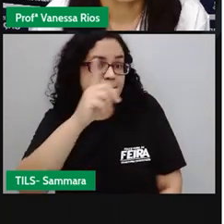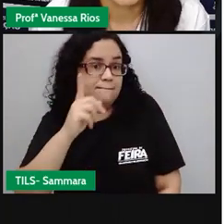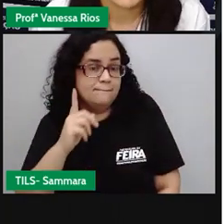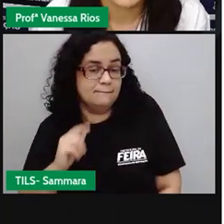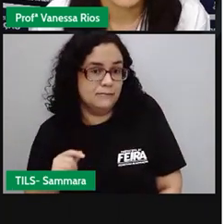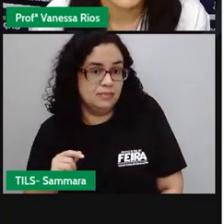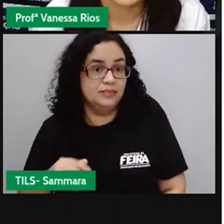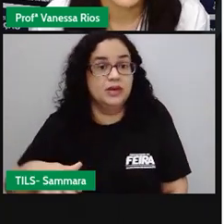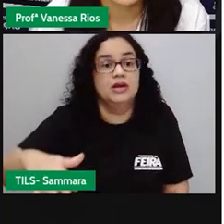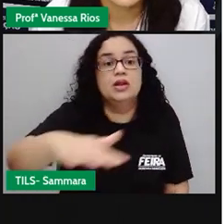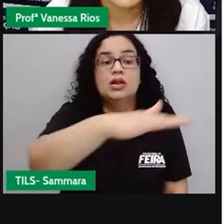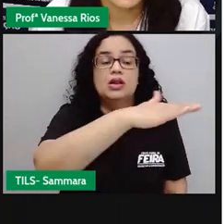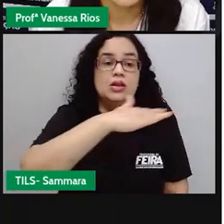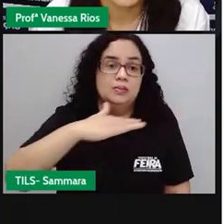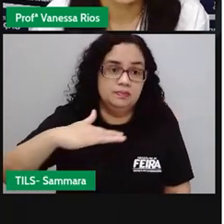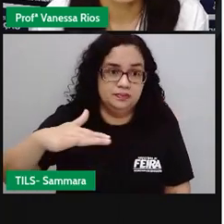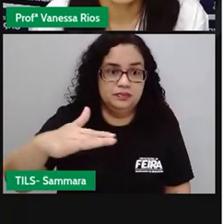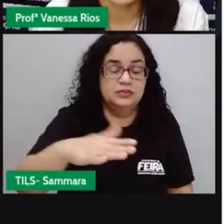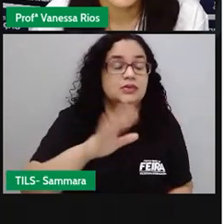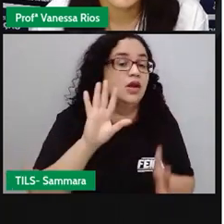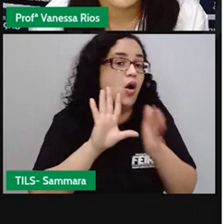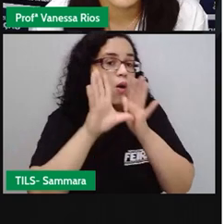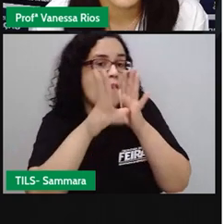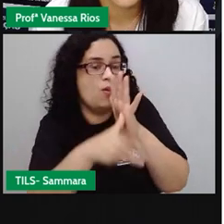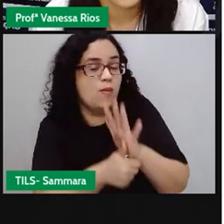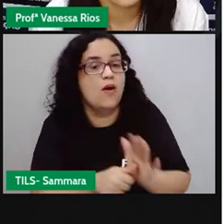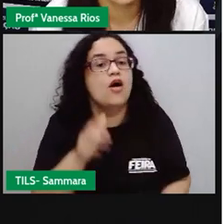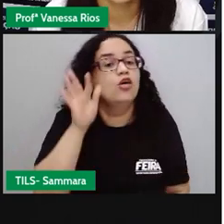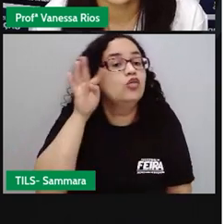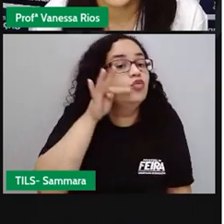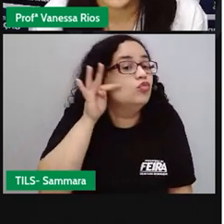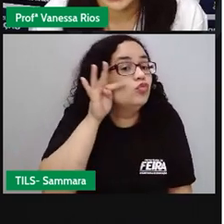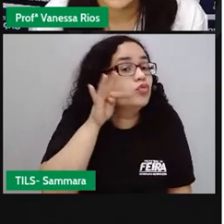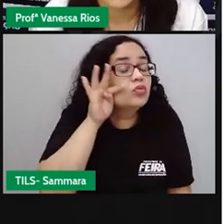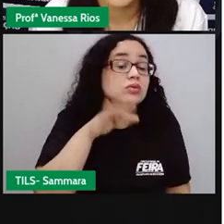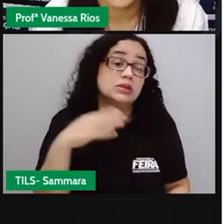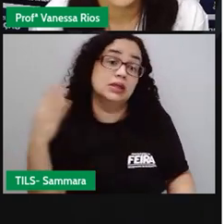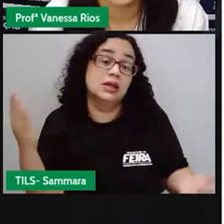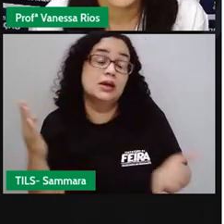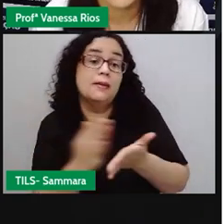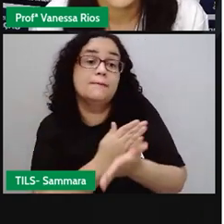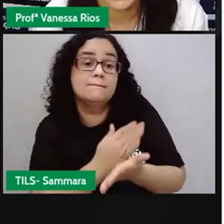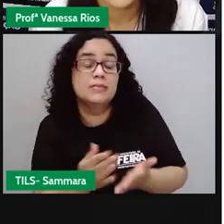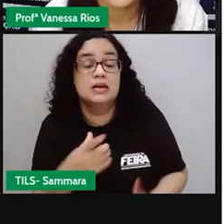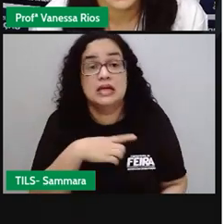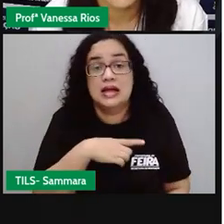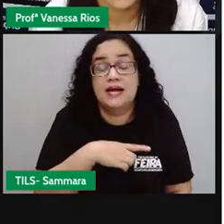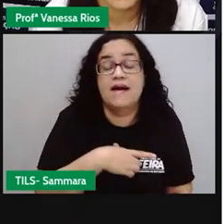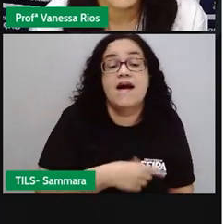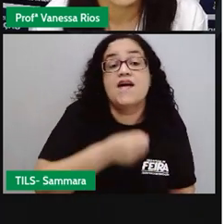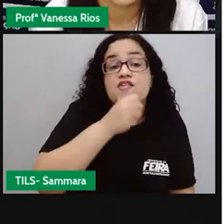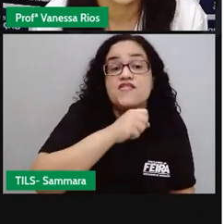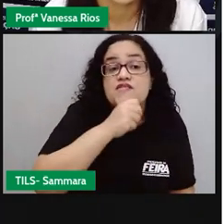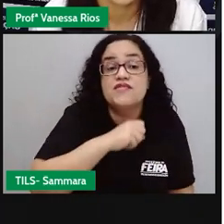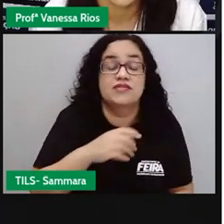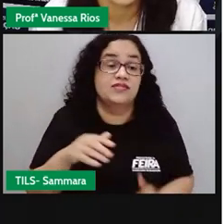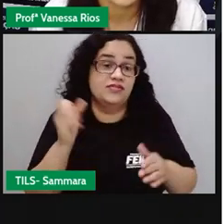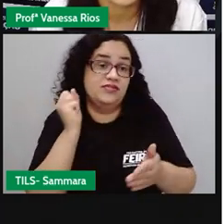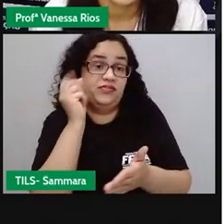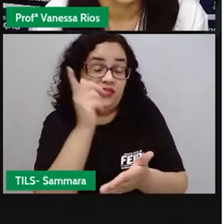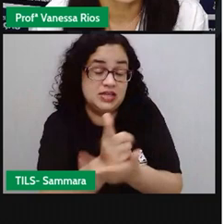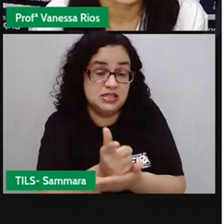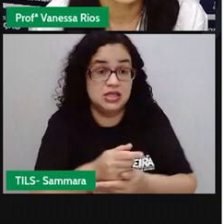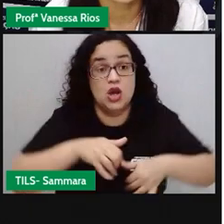o pequeno pátio para Darlene roubar frutas e quando, por acaso, a velha saía à rua para fazer